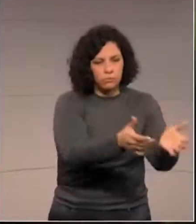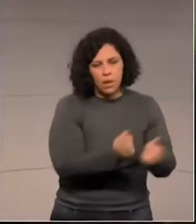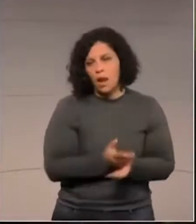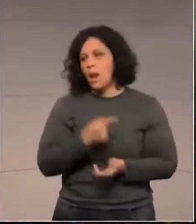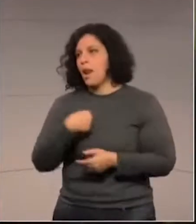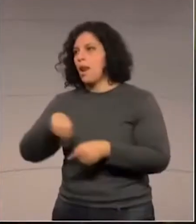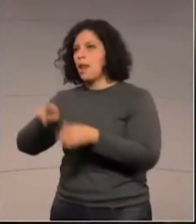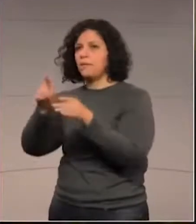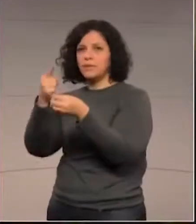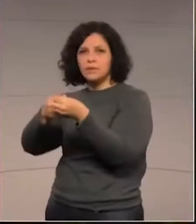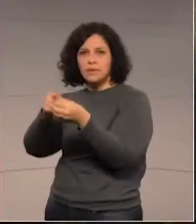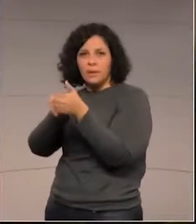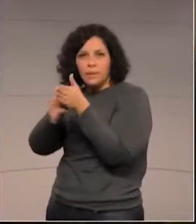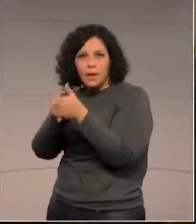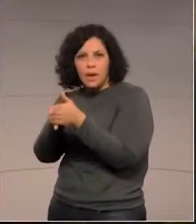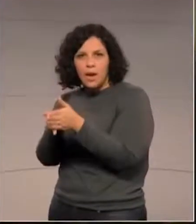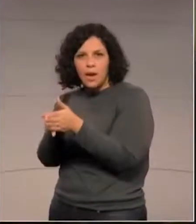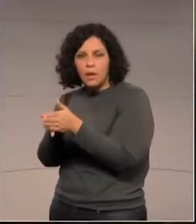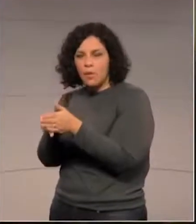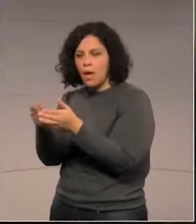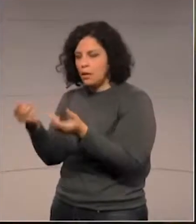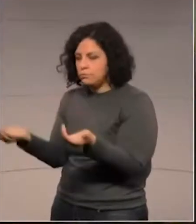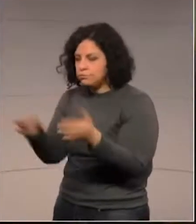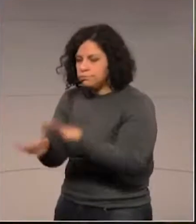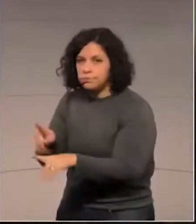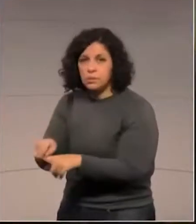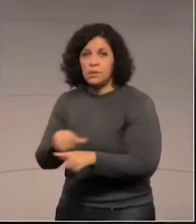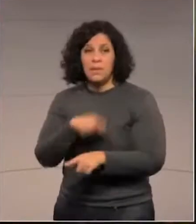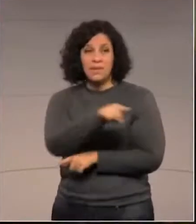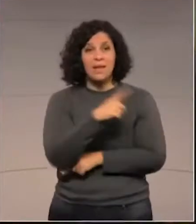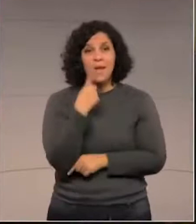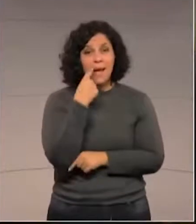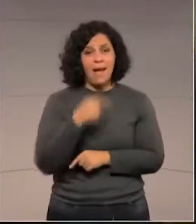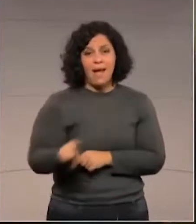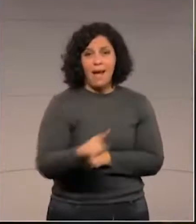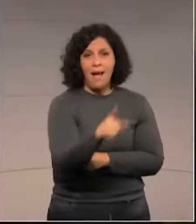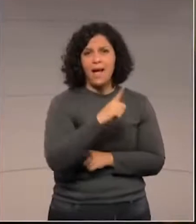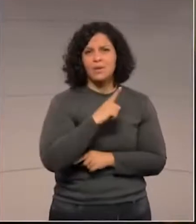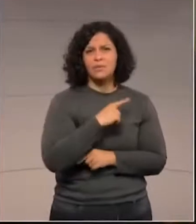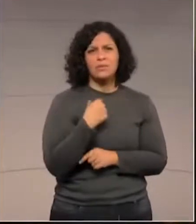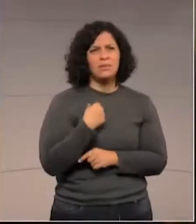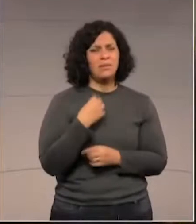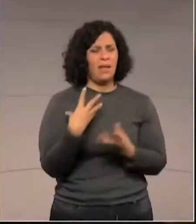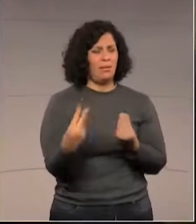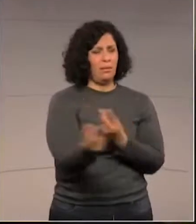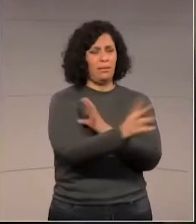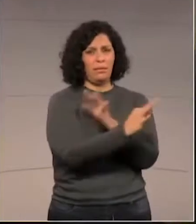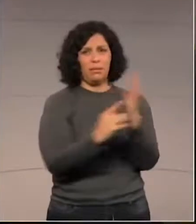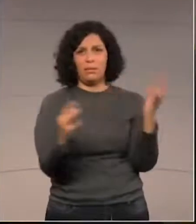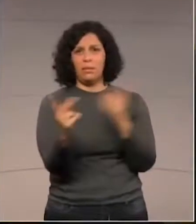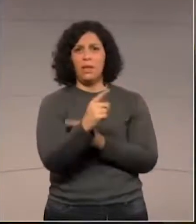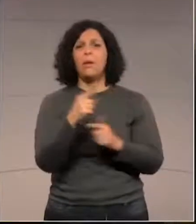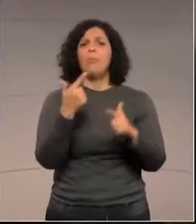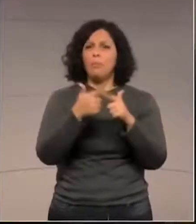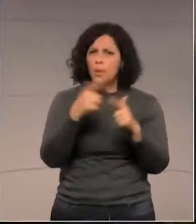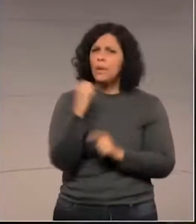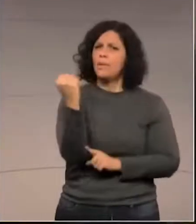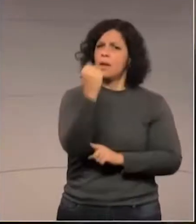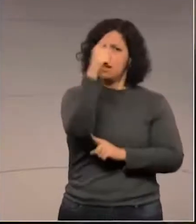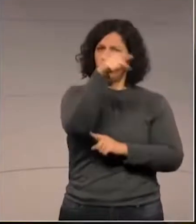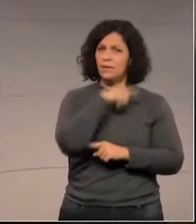A gente tem colônias de ratos, de realmente uma infestação ali de vetores,